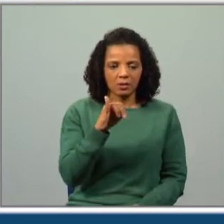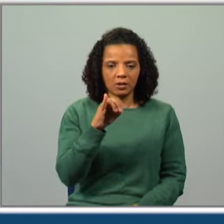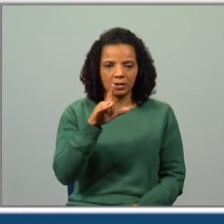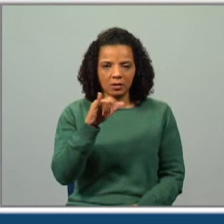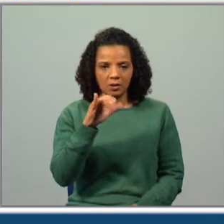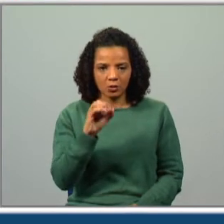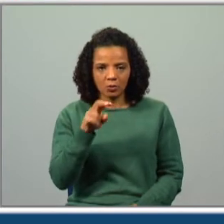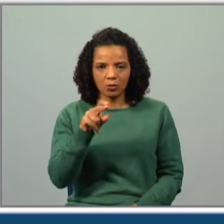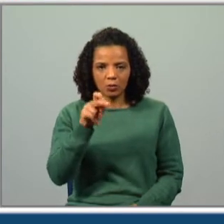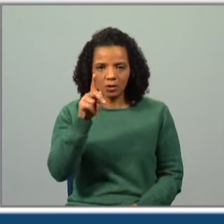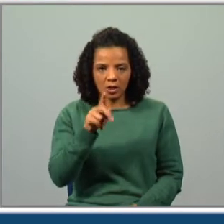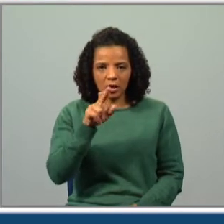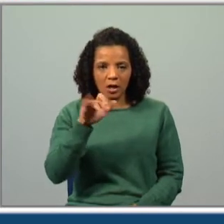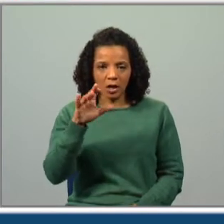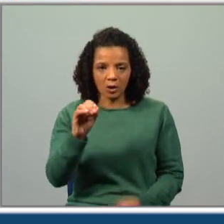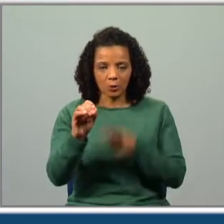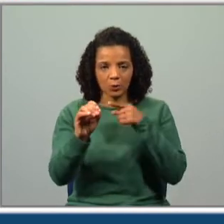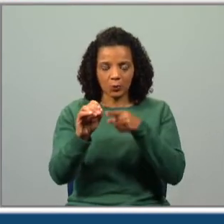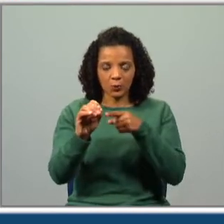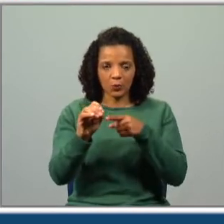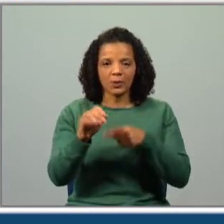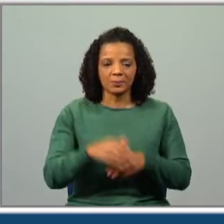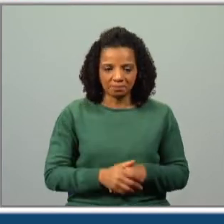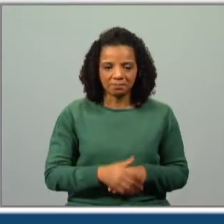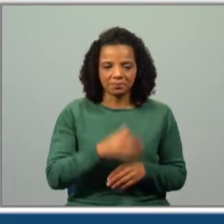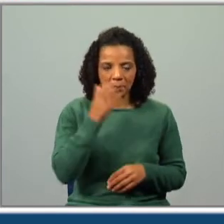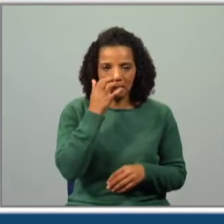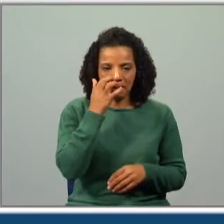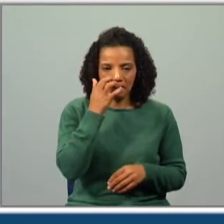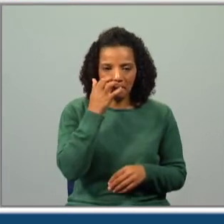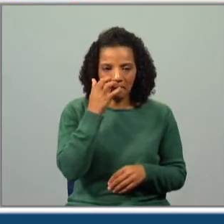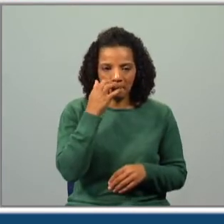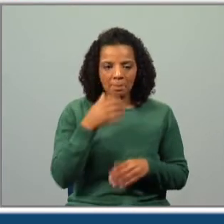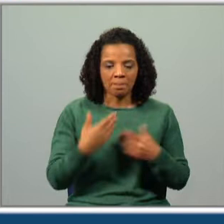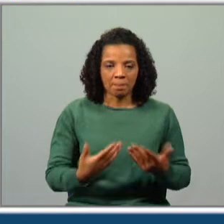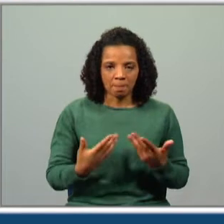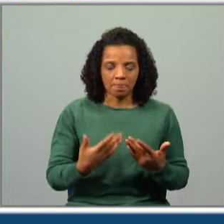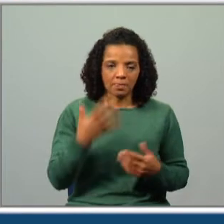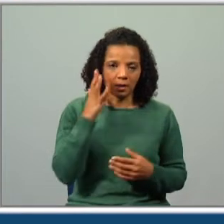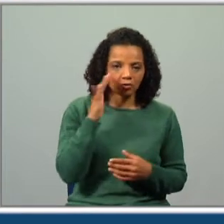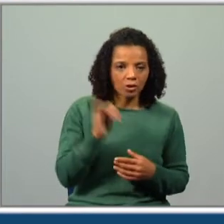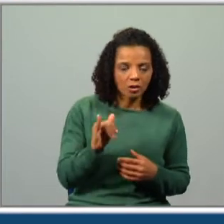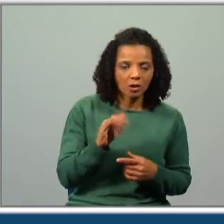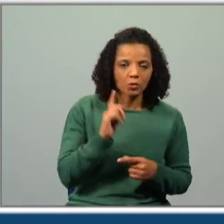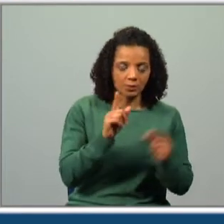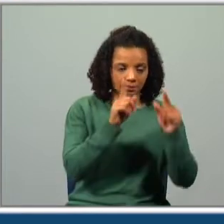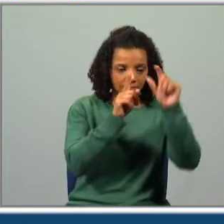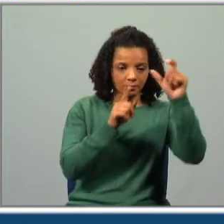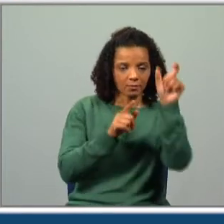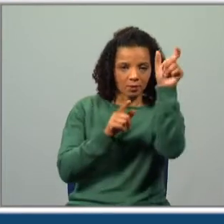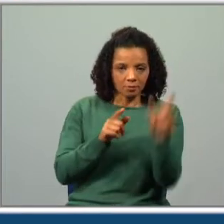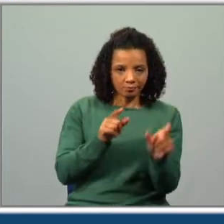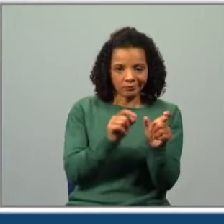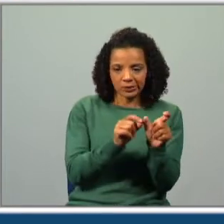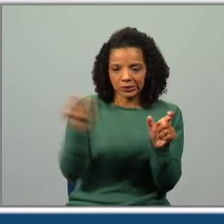sublinhada é E ui, em coraí de casa, que maravilha. Então agora vamos tentar ligar às opções